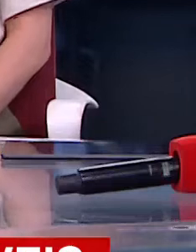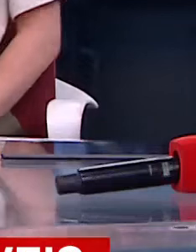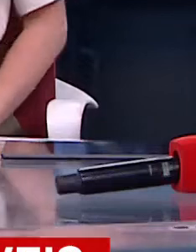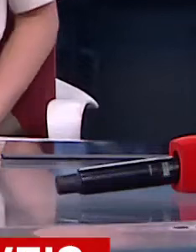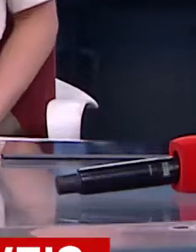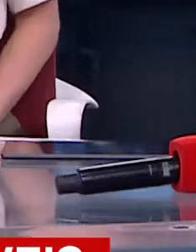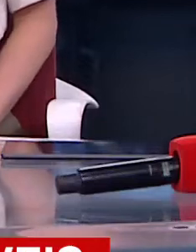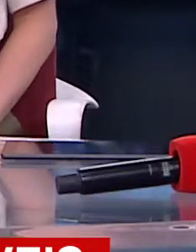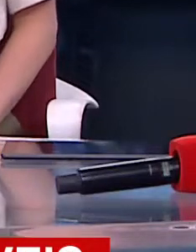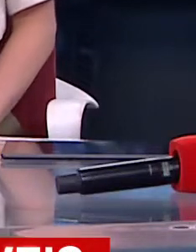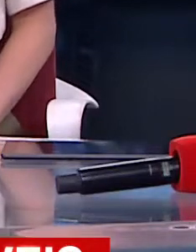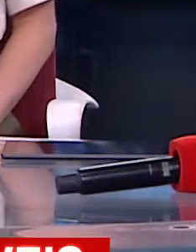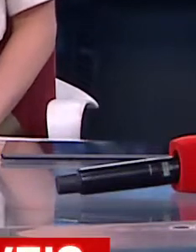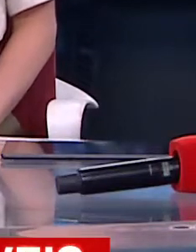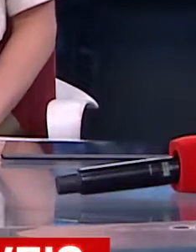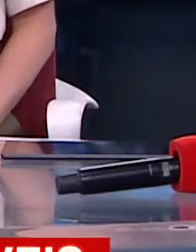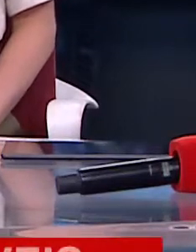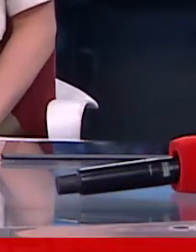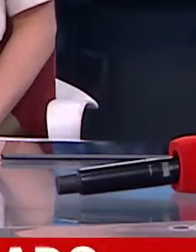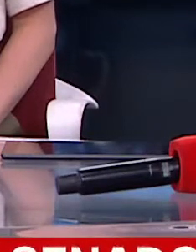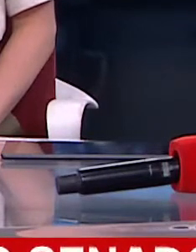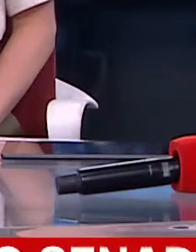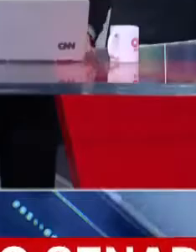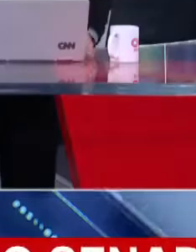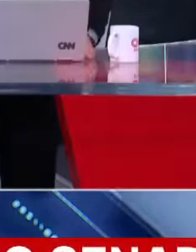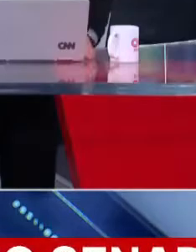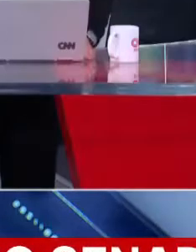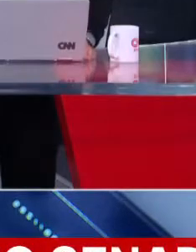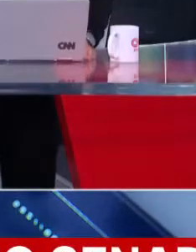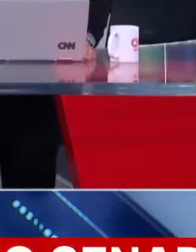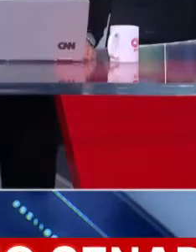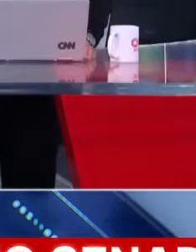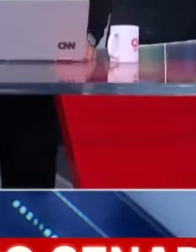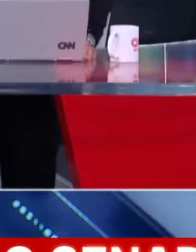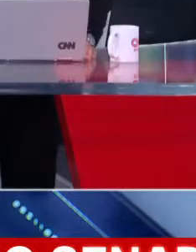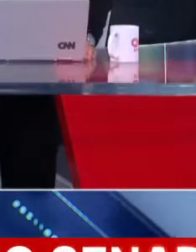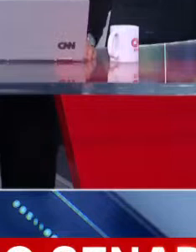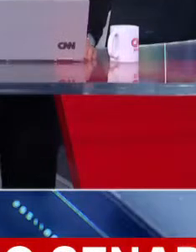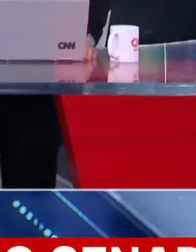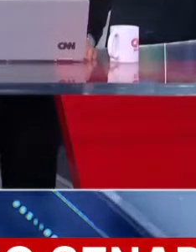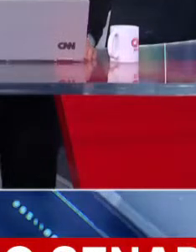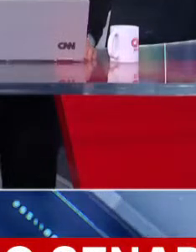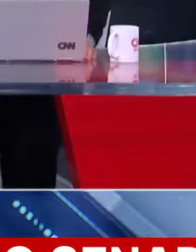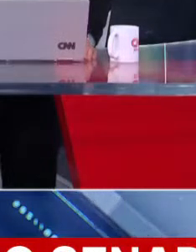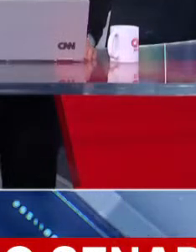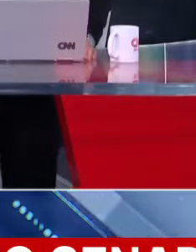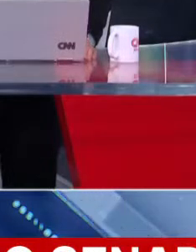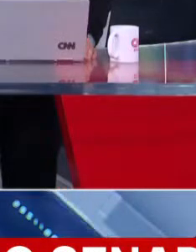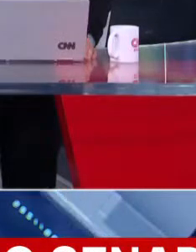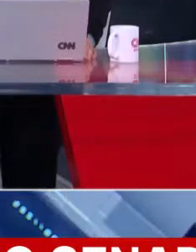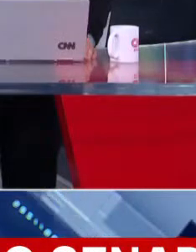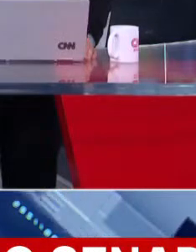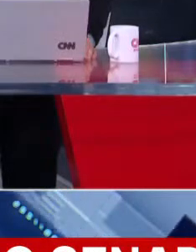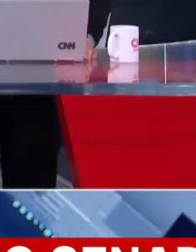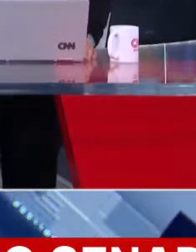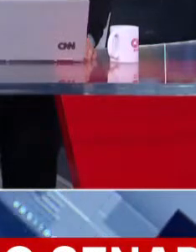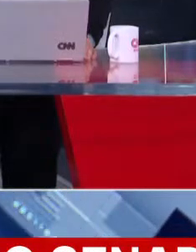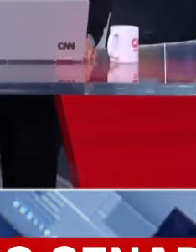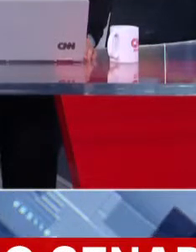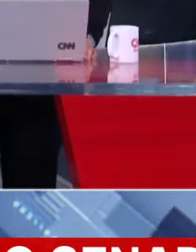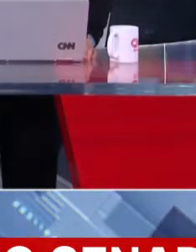Sobre a PEC dos combustíveis, a vai conversar agora com o senador Eduardo Braga. Senador, muito bem-vindo mais uma vez ao Live CNN. Boa tarde.